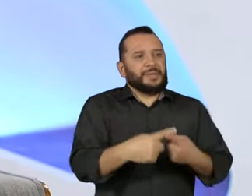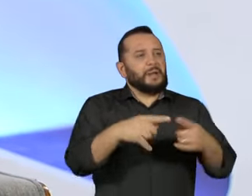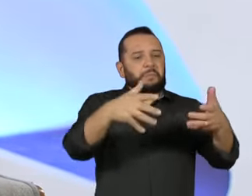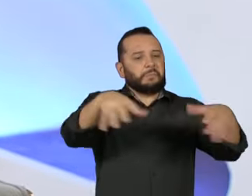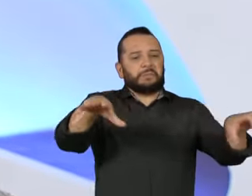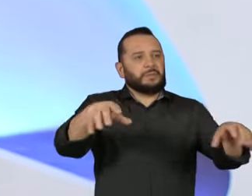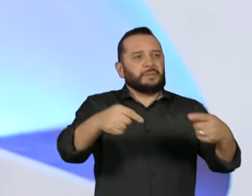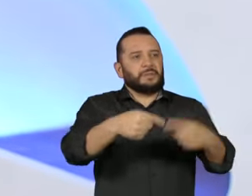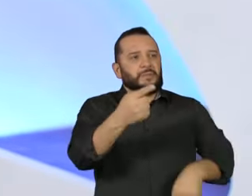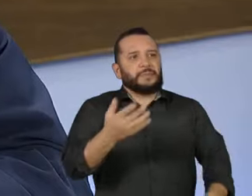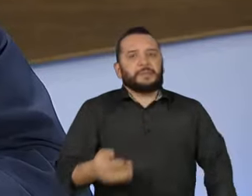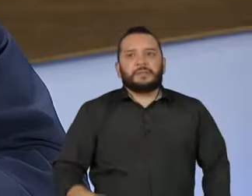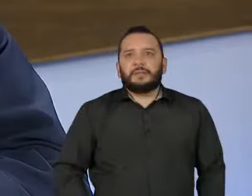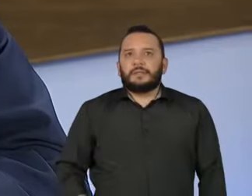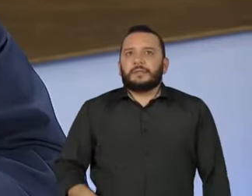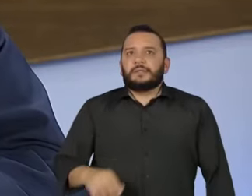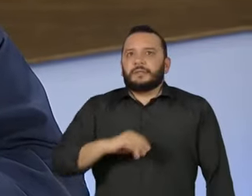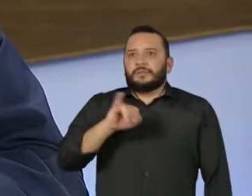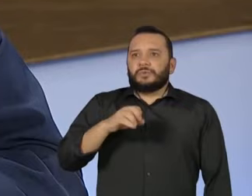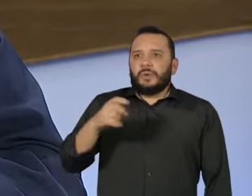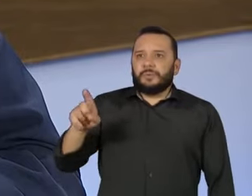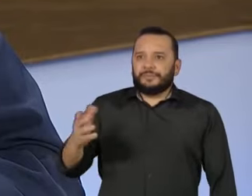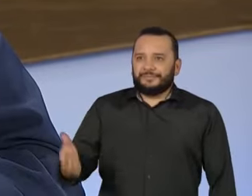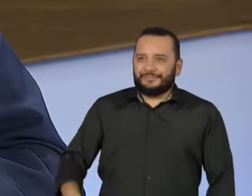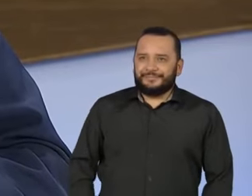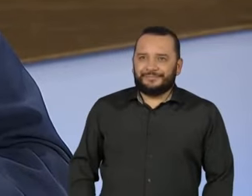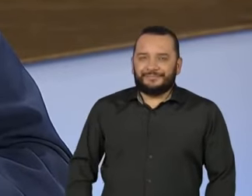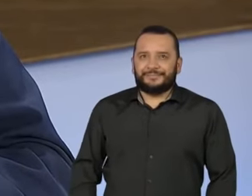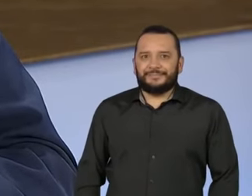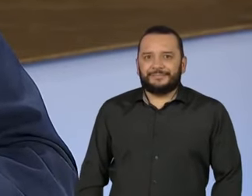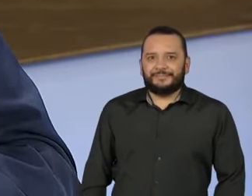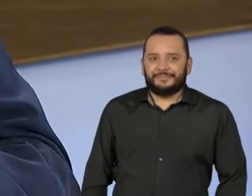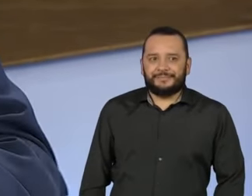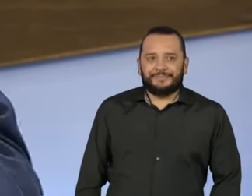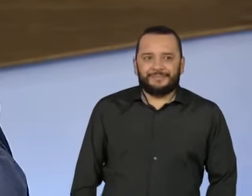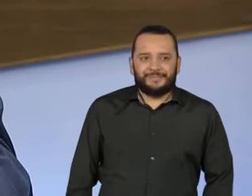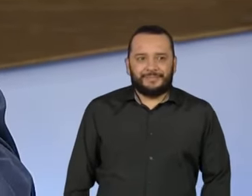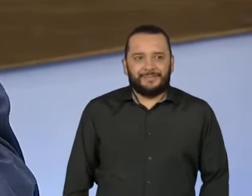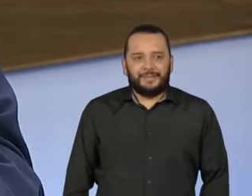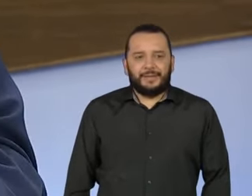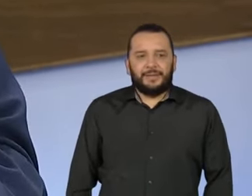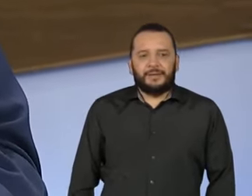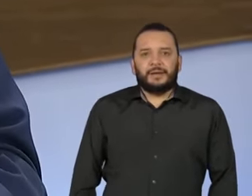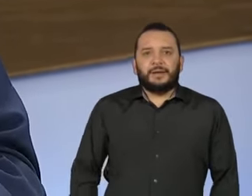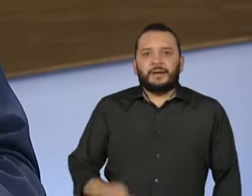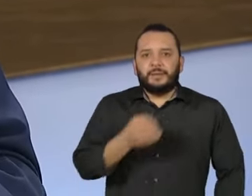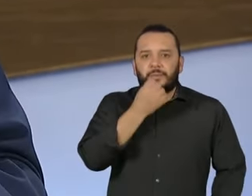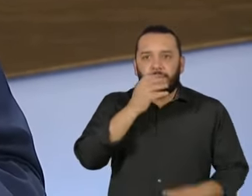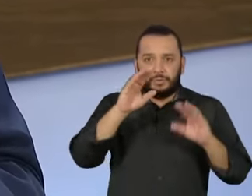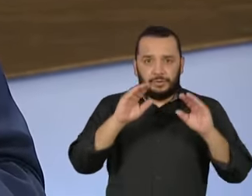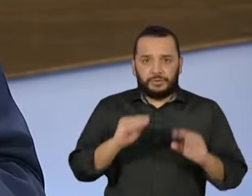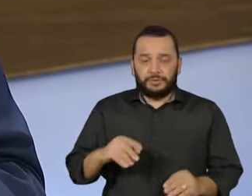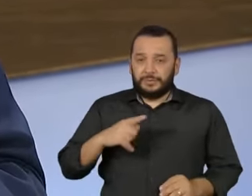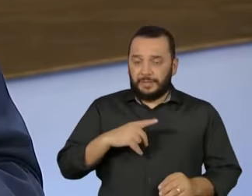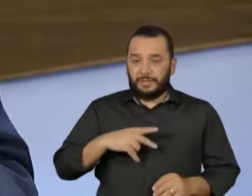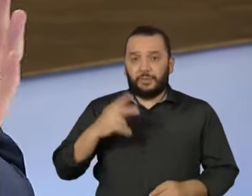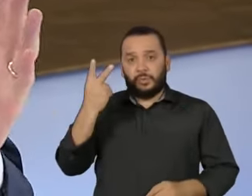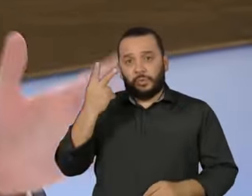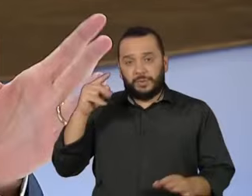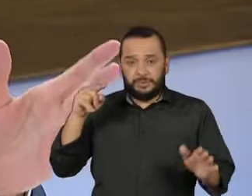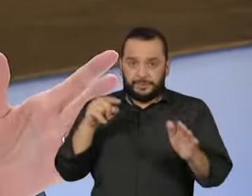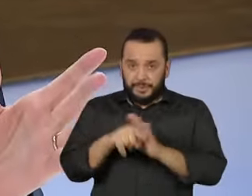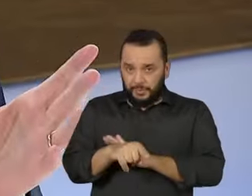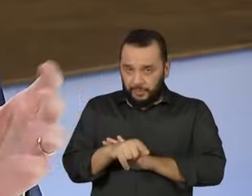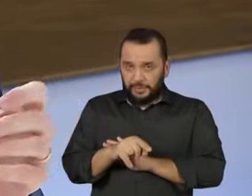Acho que o João vai começar essas temáticas, vai. Governador, boa noite. Eu tenho duas perguntas, mas eu vou guardar de copo meio